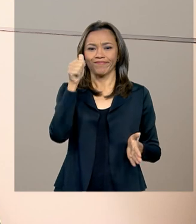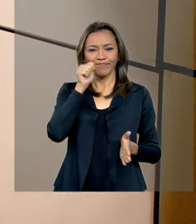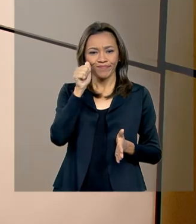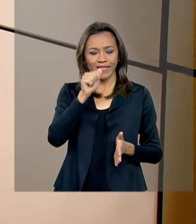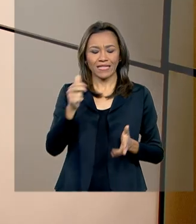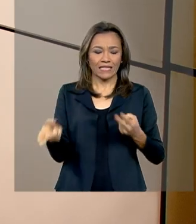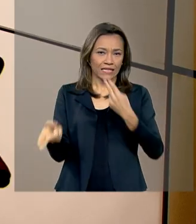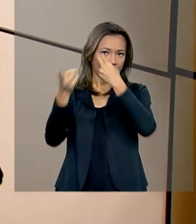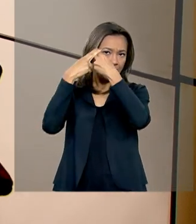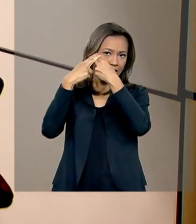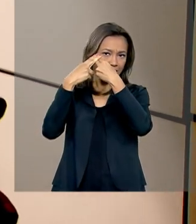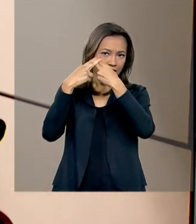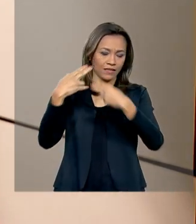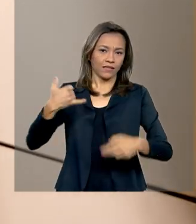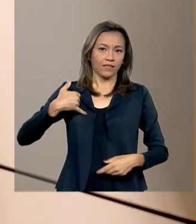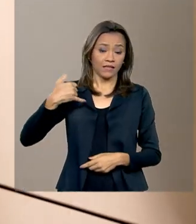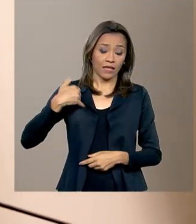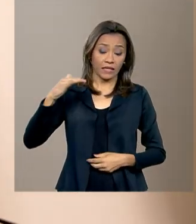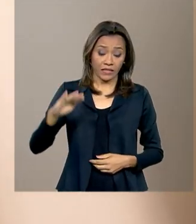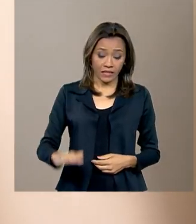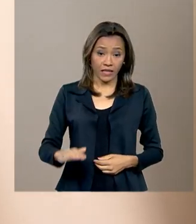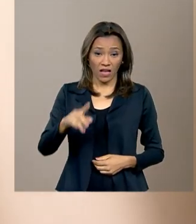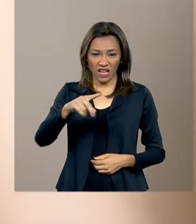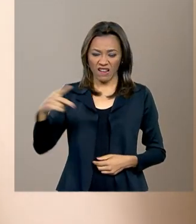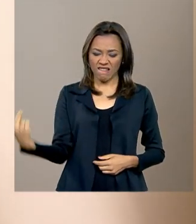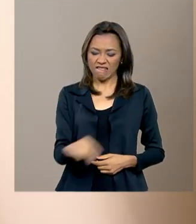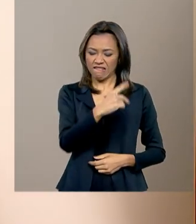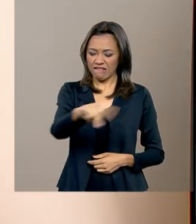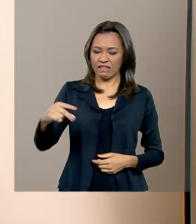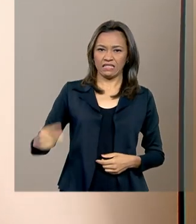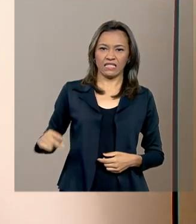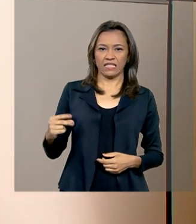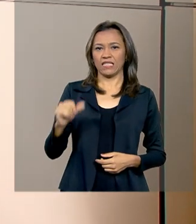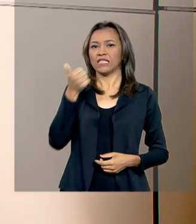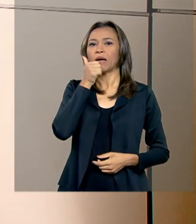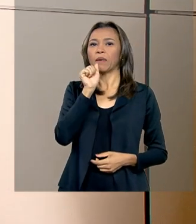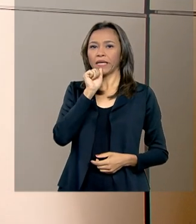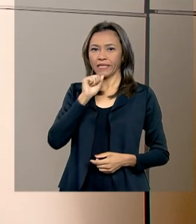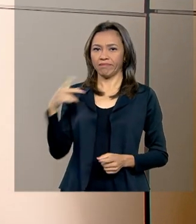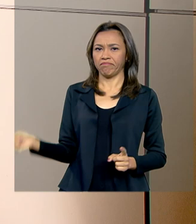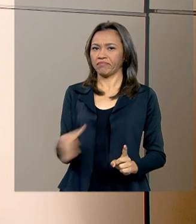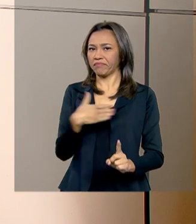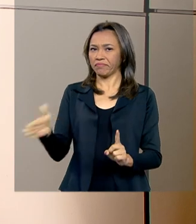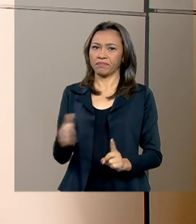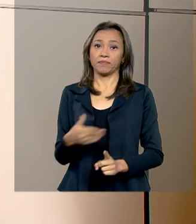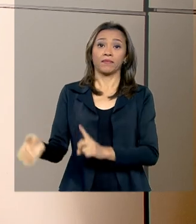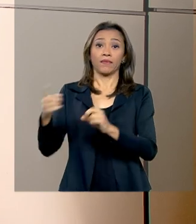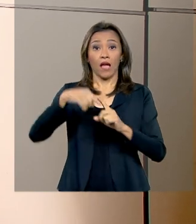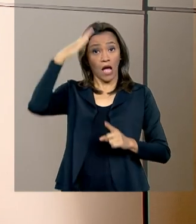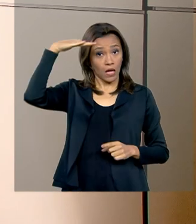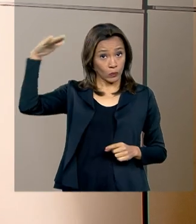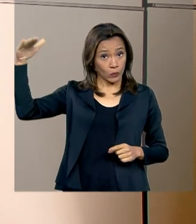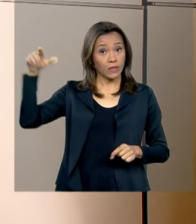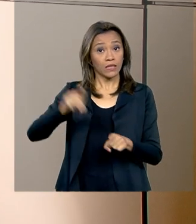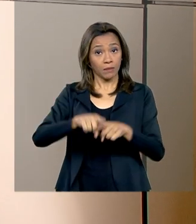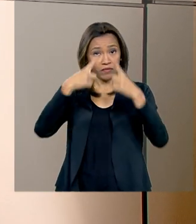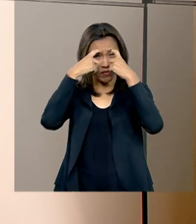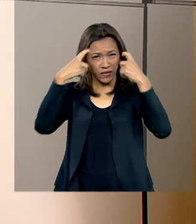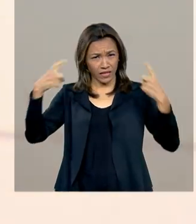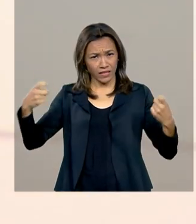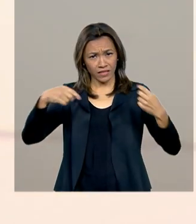violência. Quando criança, essa mulher apanhava constantemente da mãe. Adulta, foi vítima de violência física,